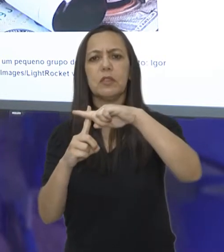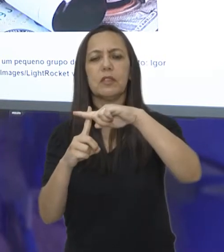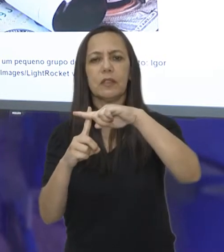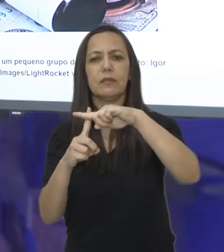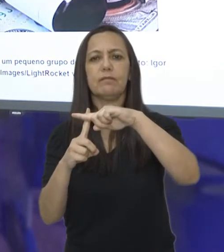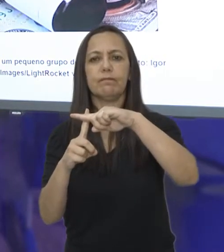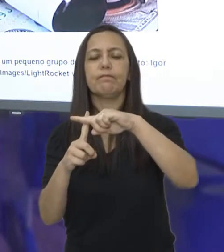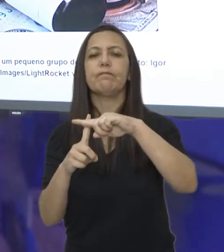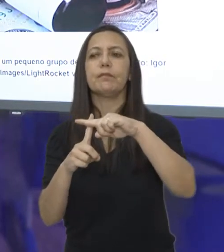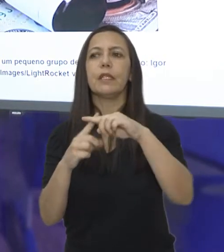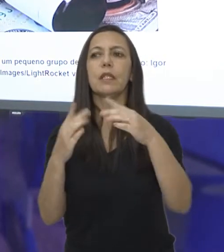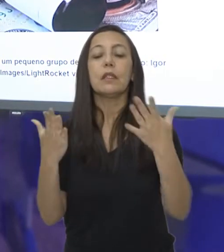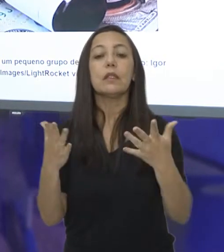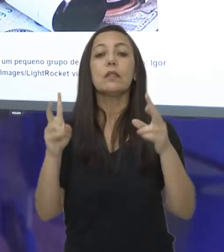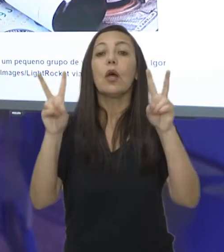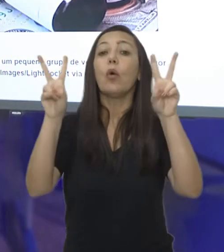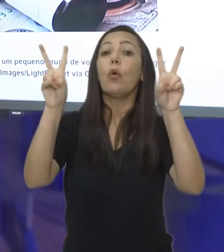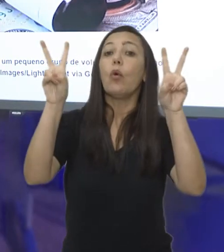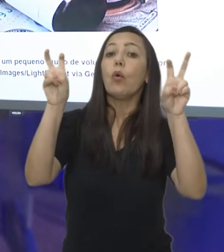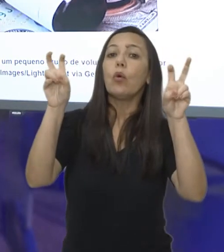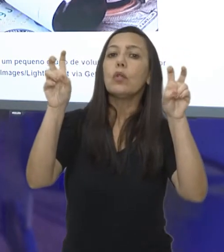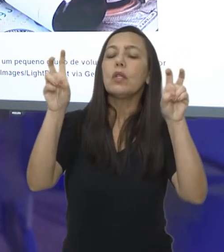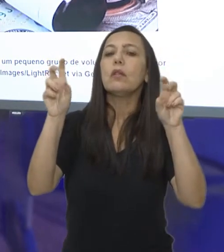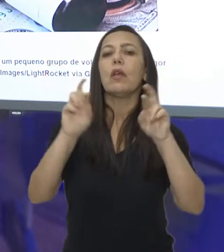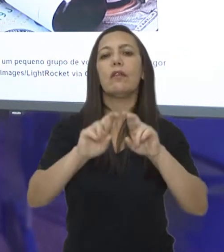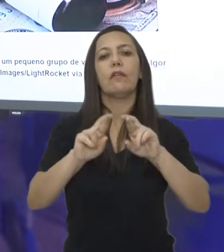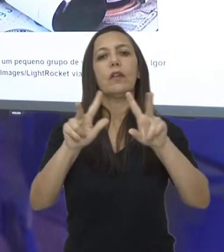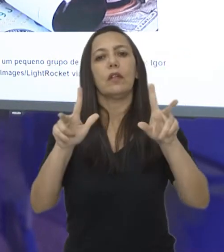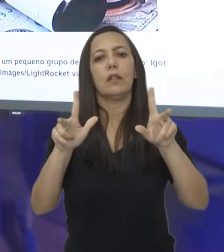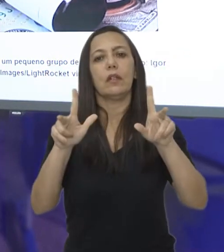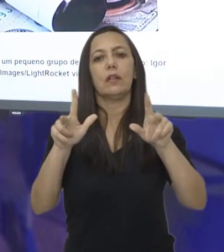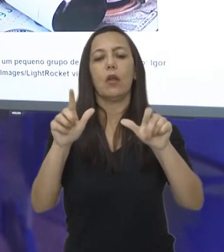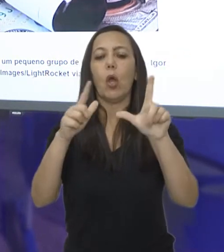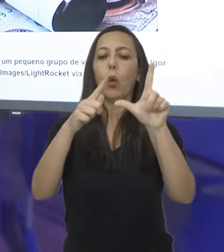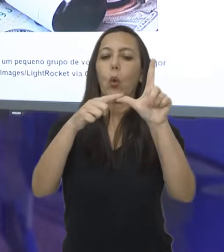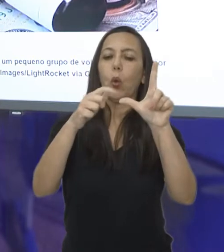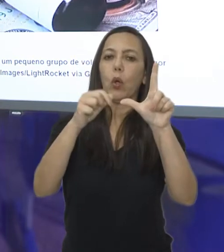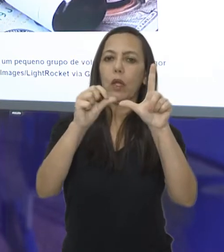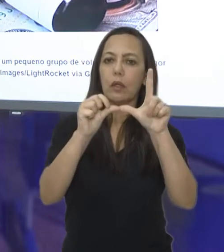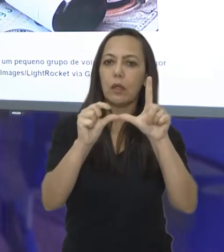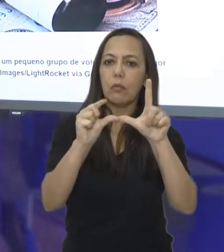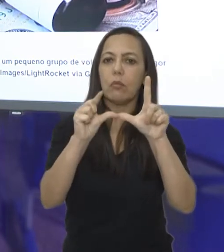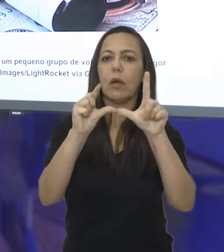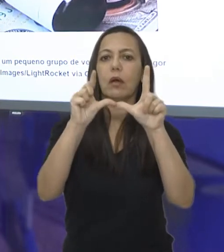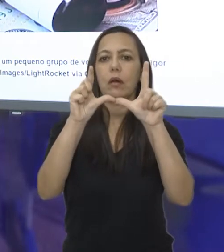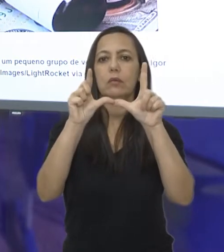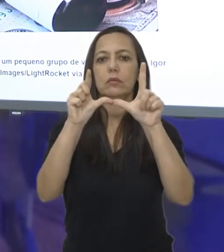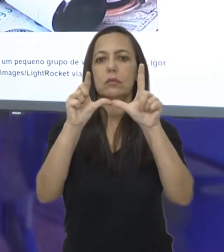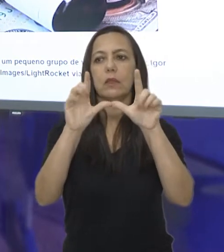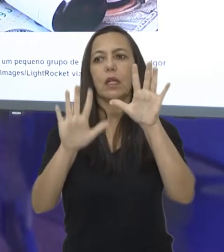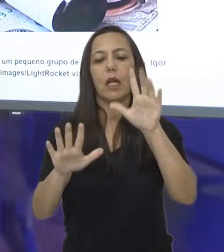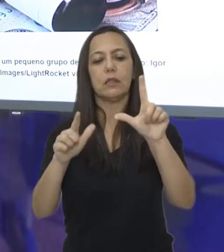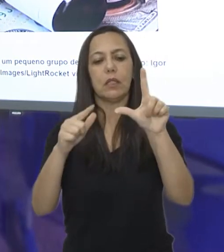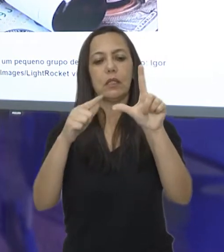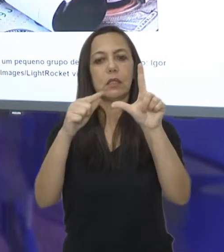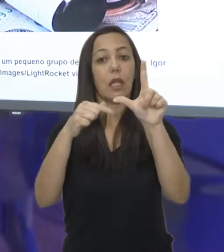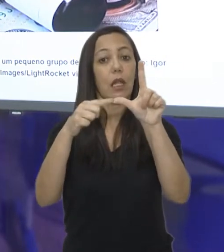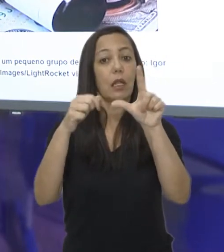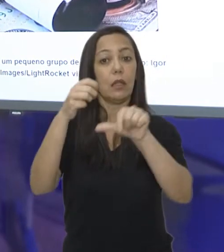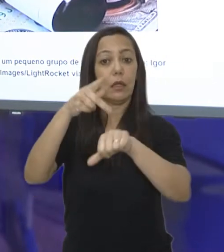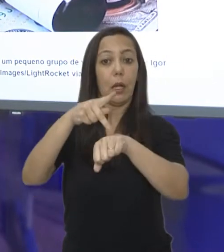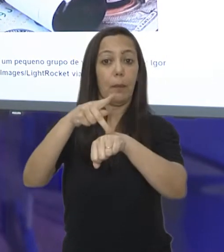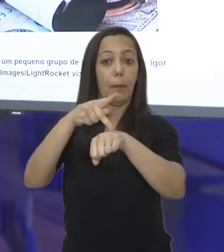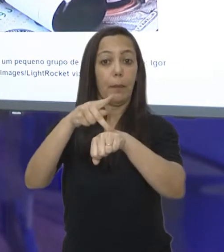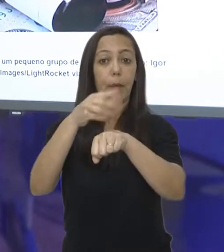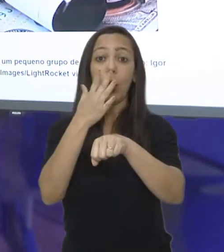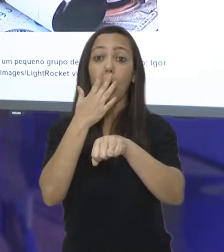Você vê que o título, ele se destaca de forma diferente, com letras maiores, geralmente ele vem negritado e ele